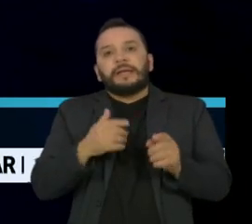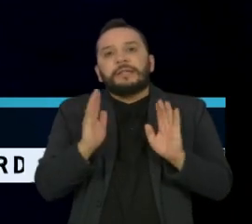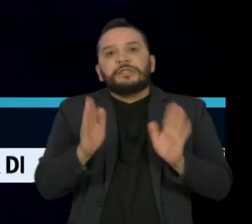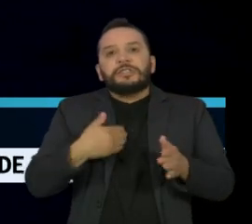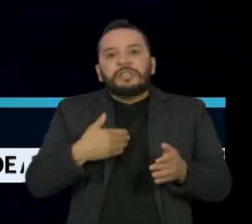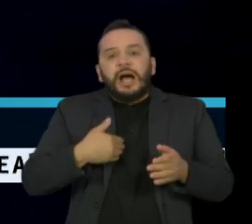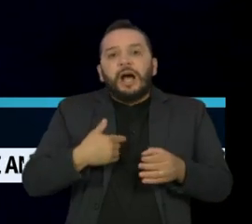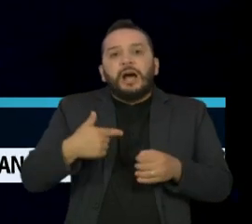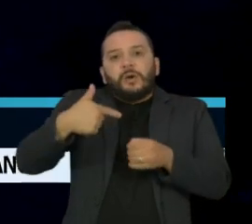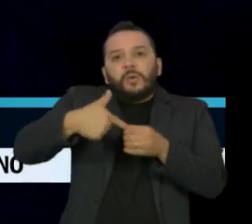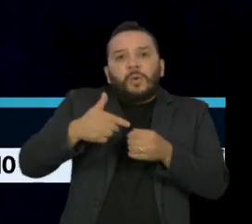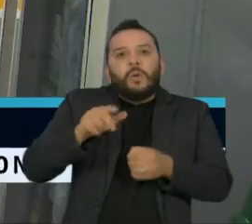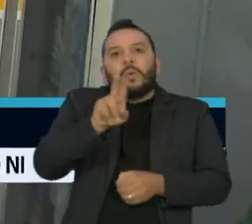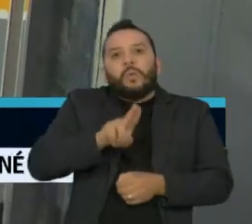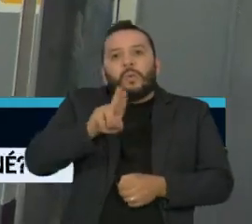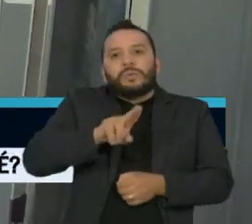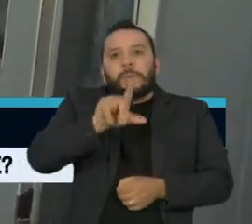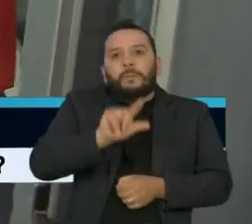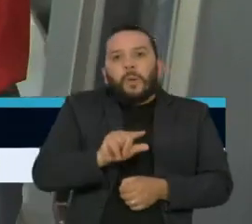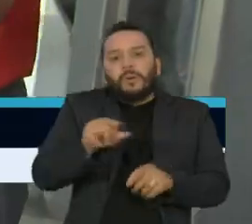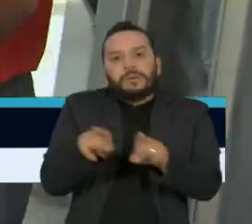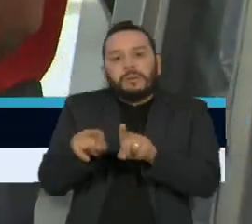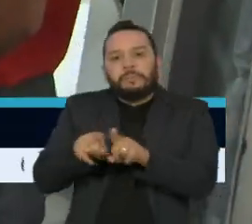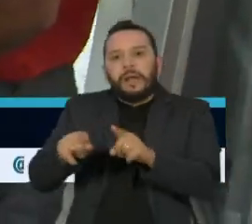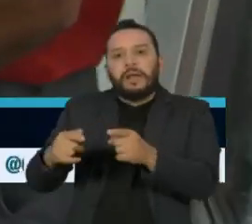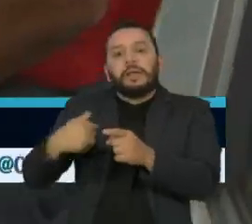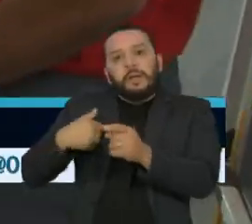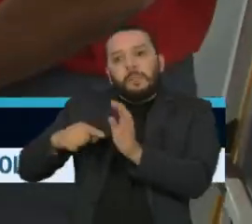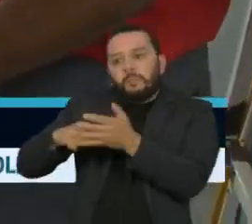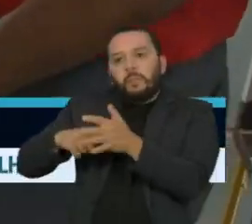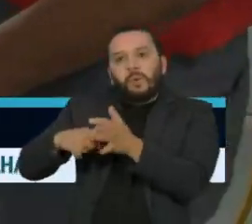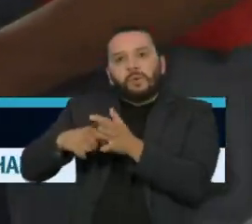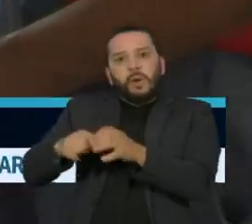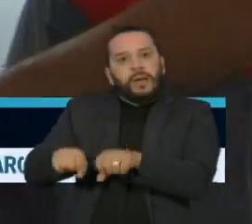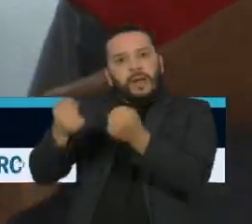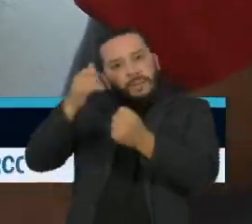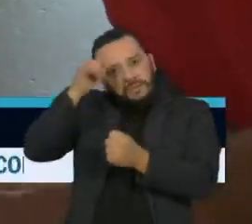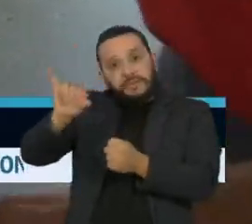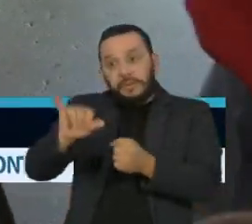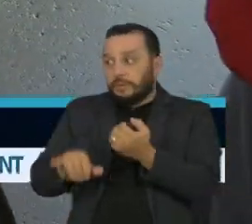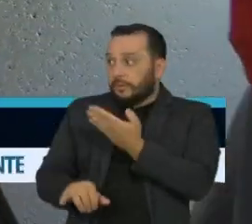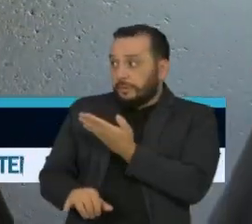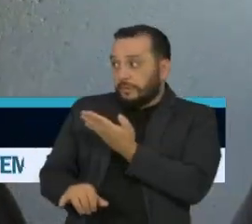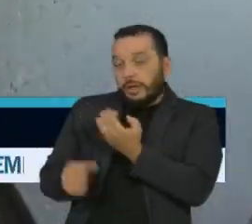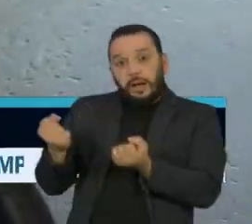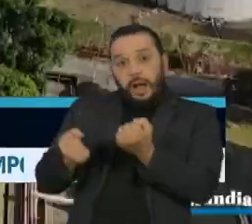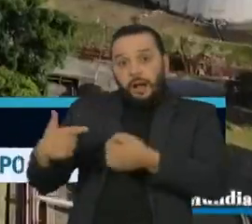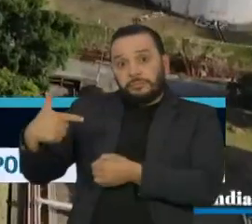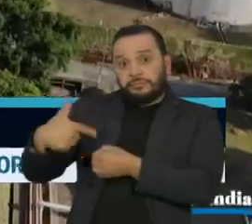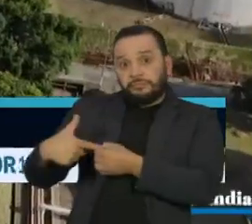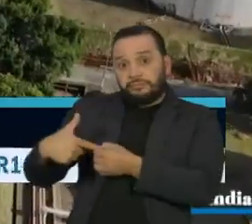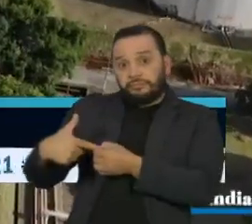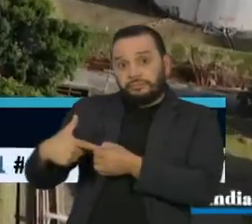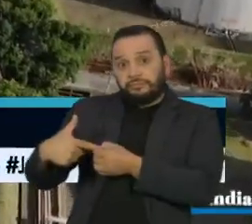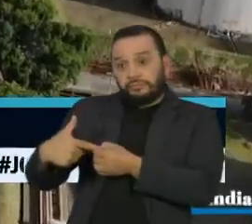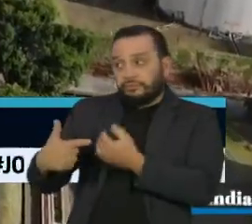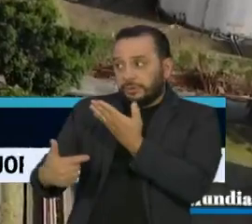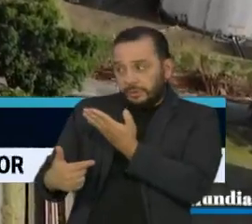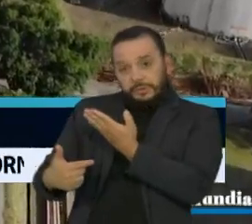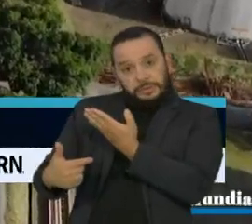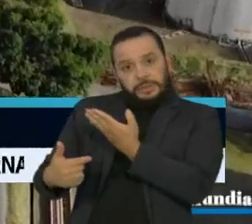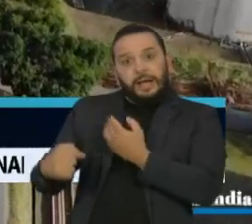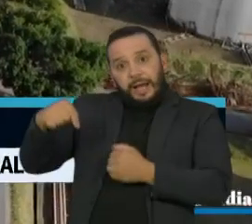reduzir a quebra do motor. Na hora de abastecer, nada muda, mas seu carro sente a diferença. A gasolina